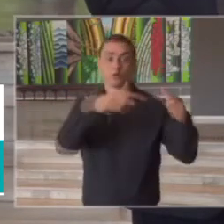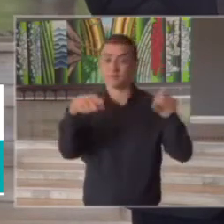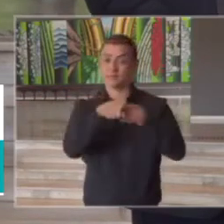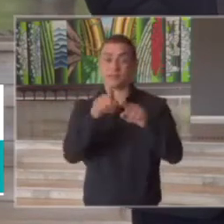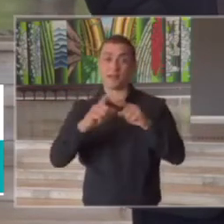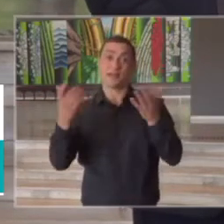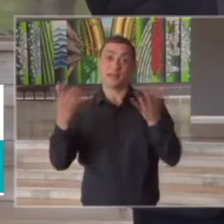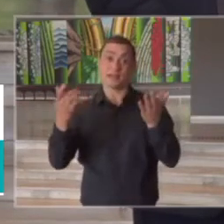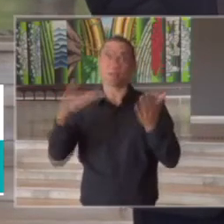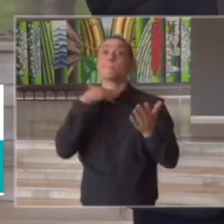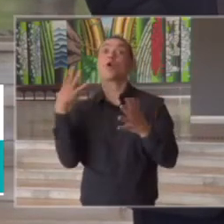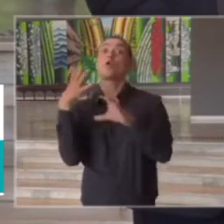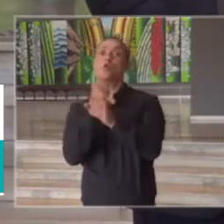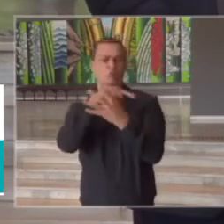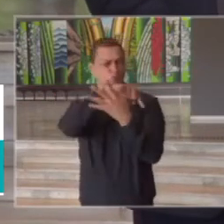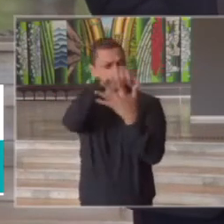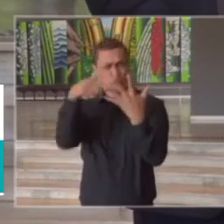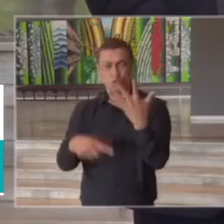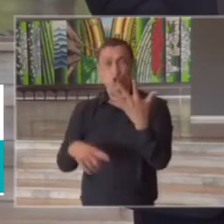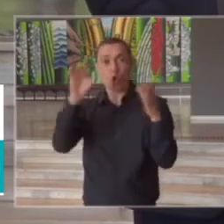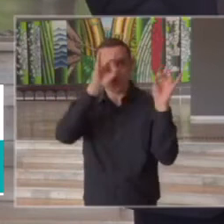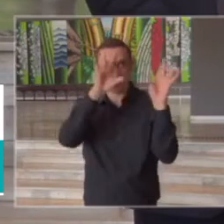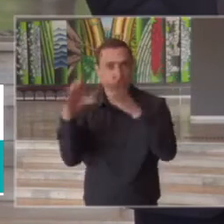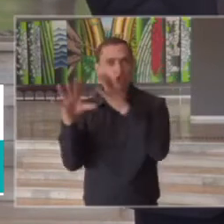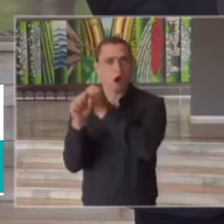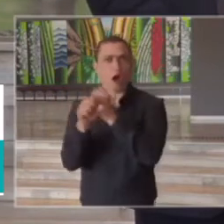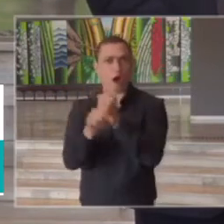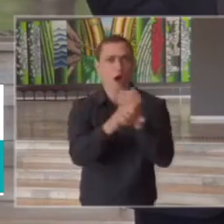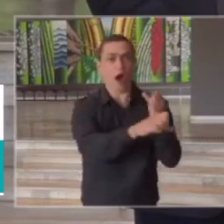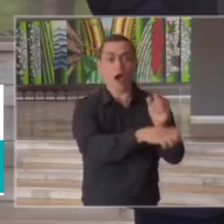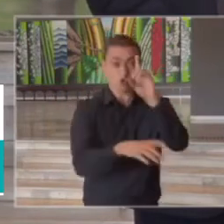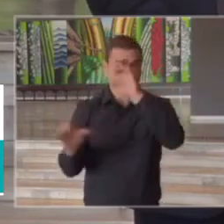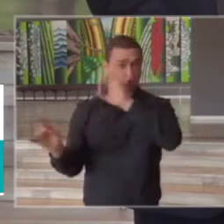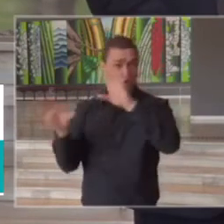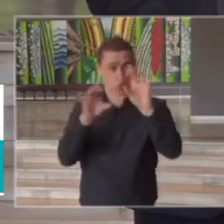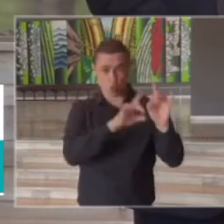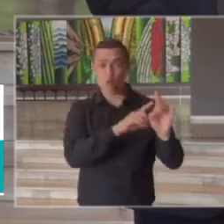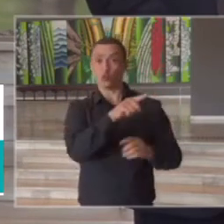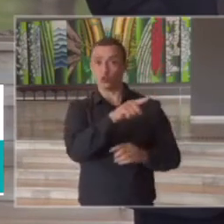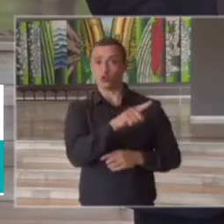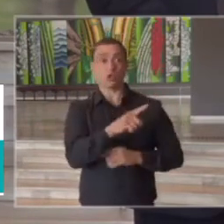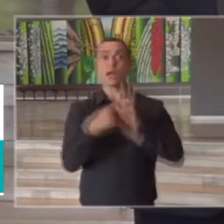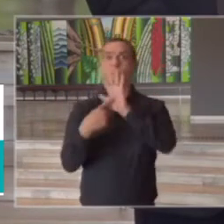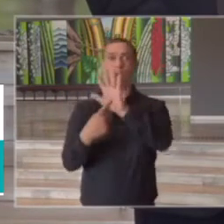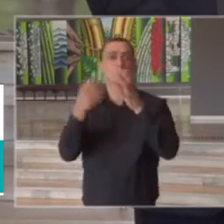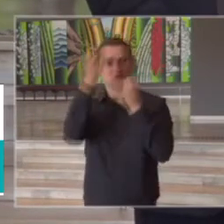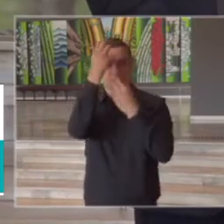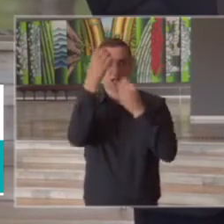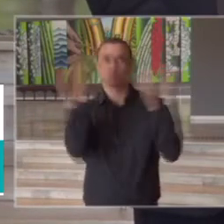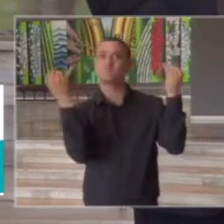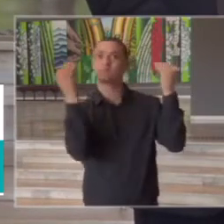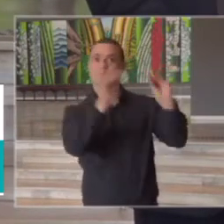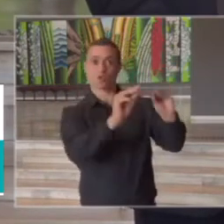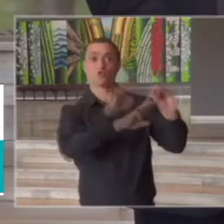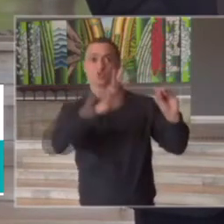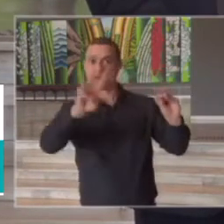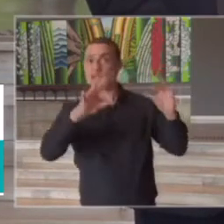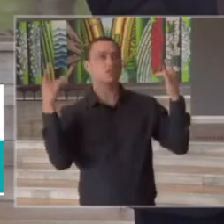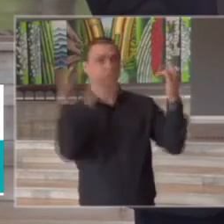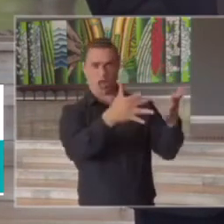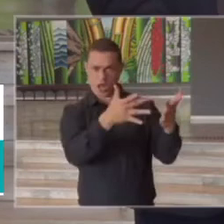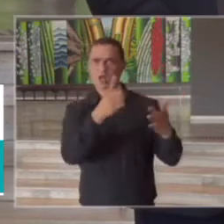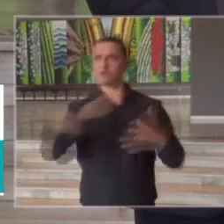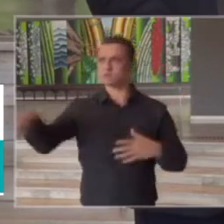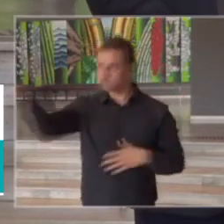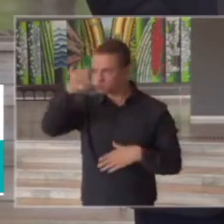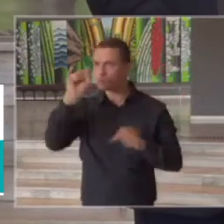índice de óbitos tudo isso é feito diariamente e aliás com absoluta transparência os dados estão no site e muitos aliás os